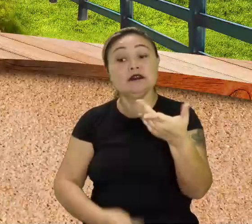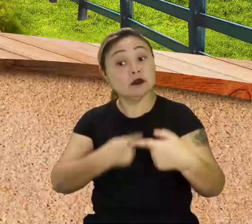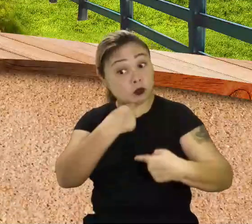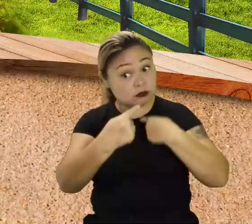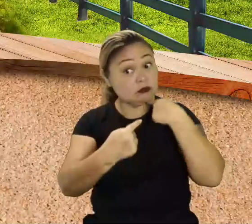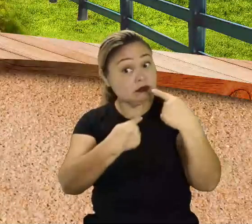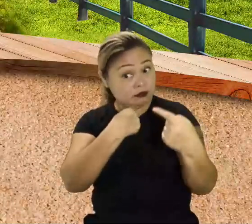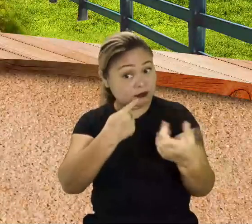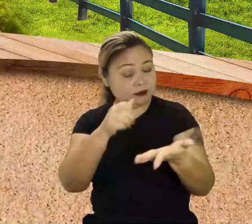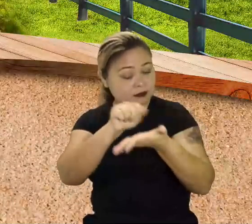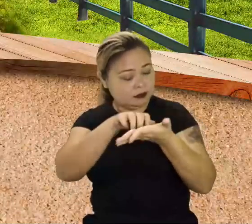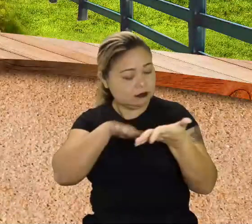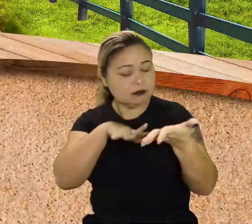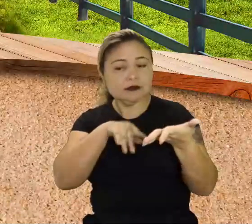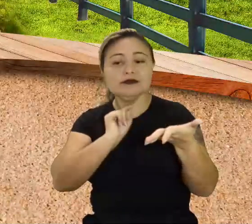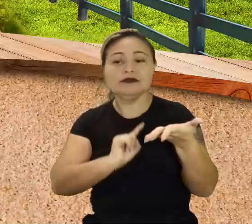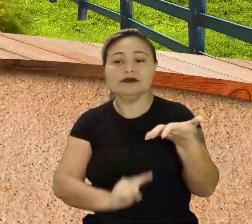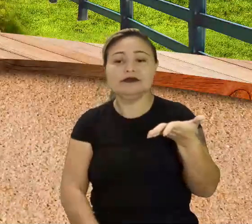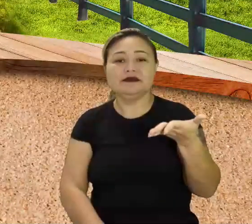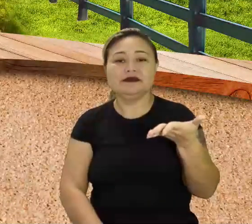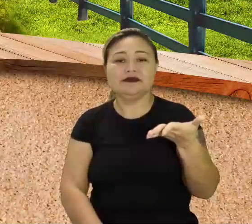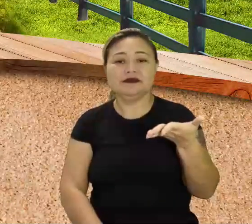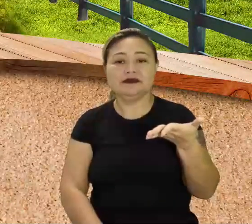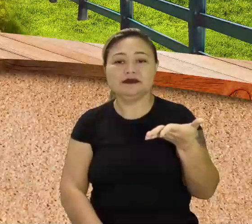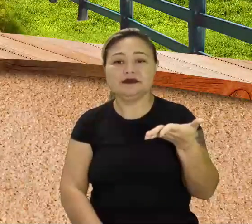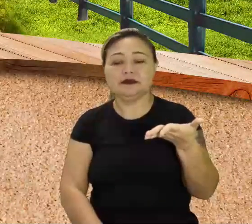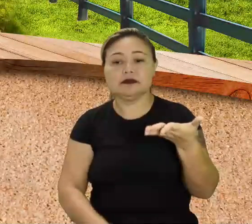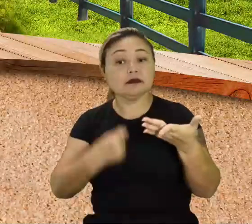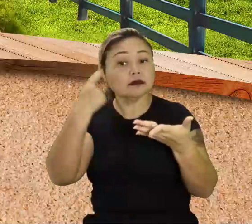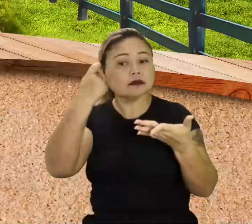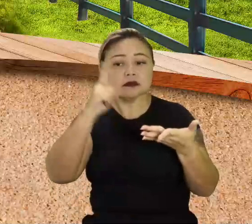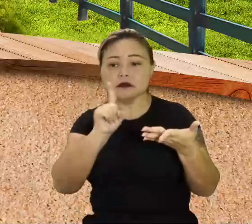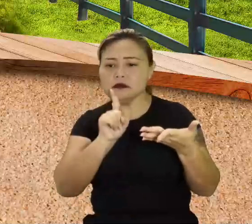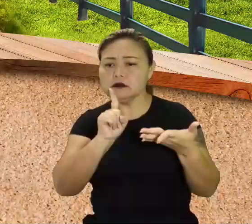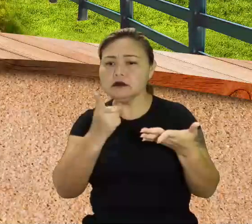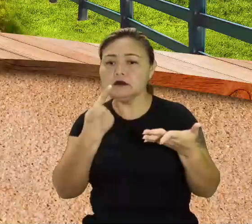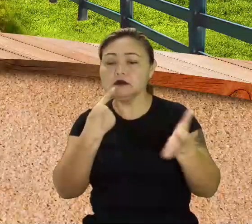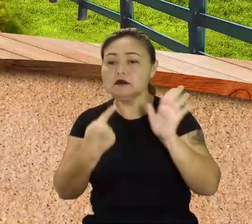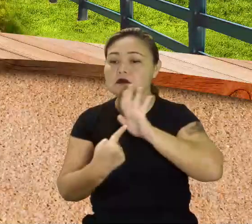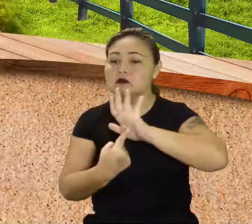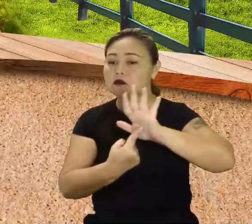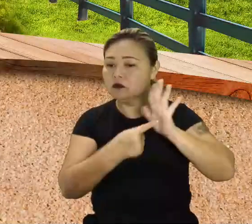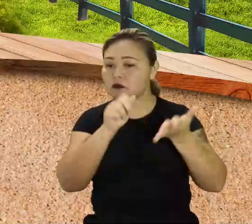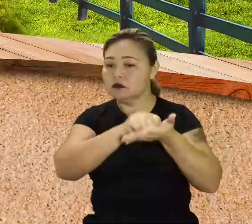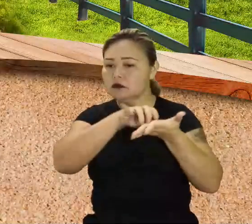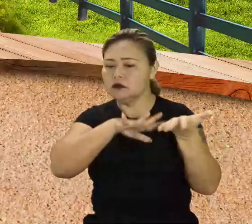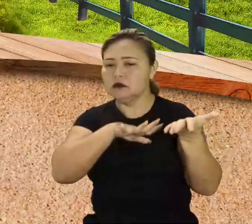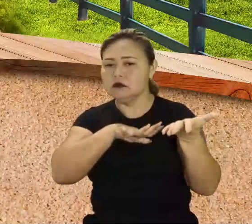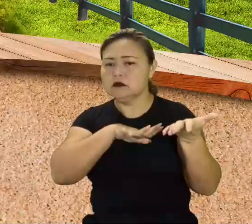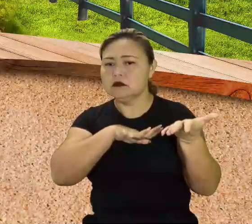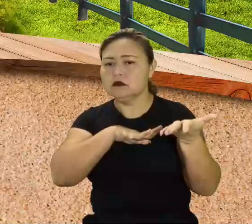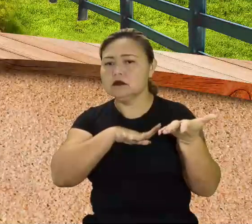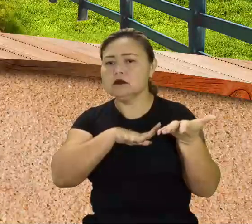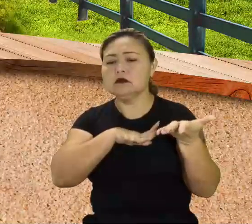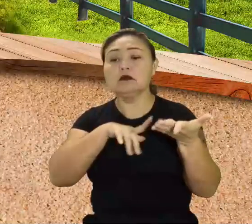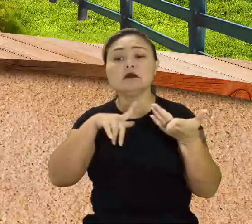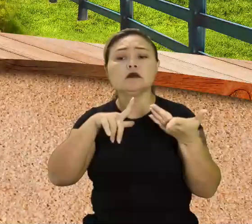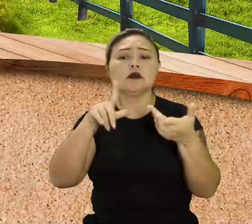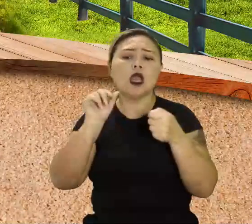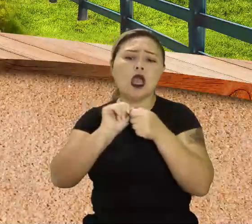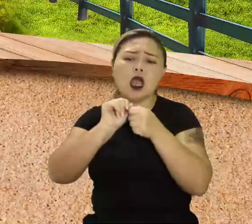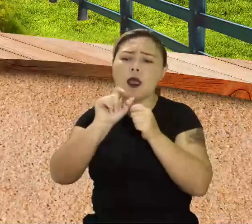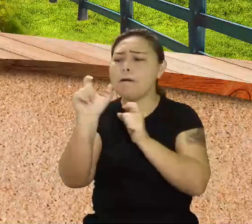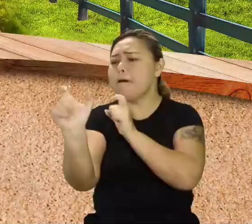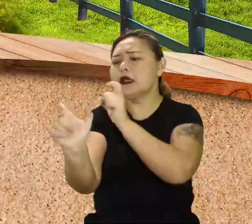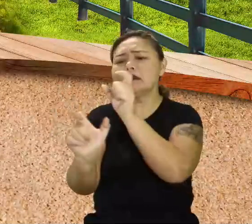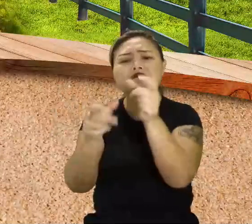dúvidas dessas atividades. Não se preocupem. Quando eu mostrar atividade. Não precisa estar escrito o nome.